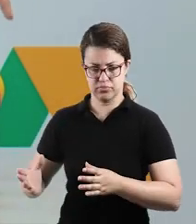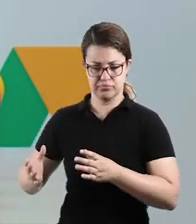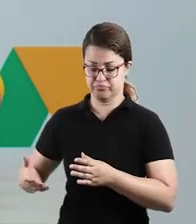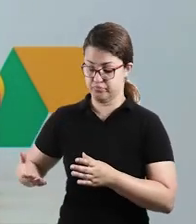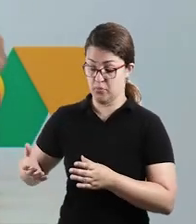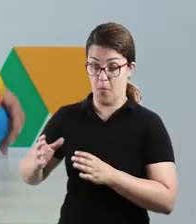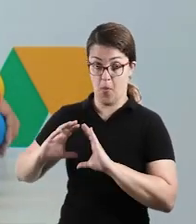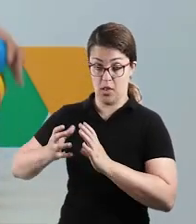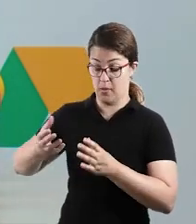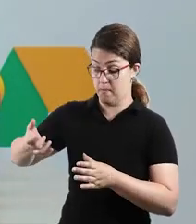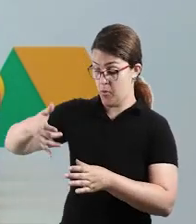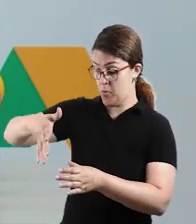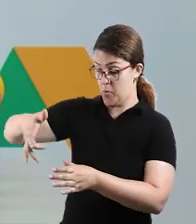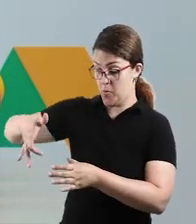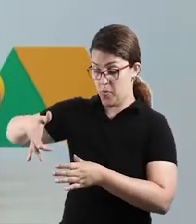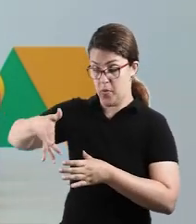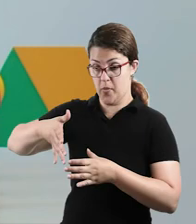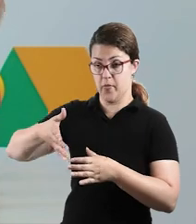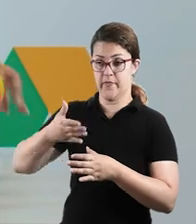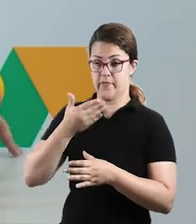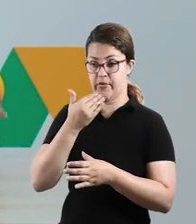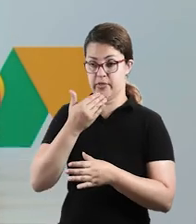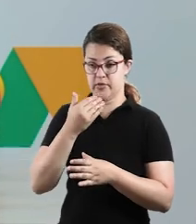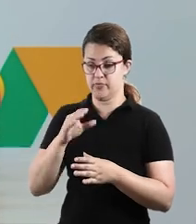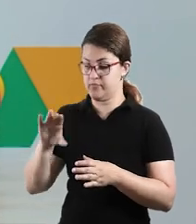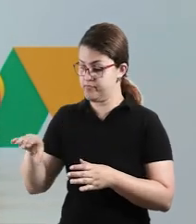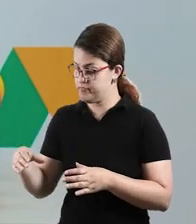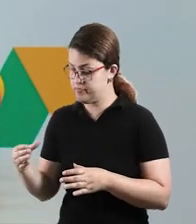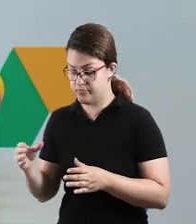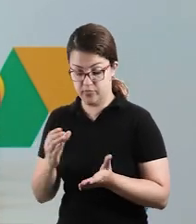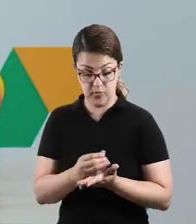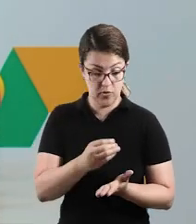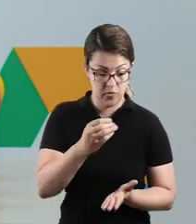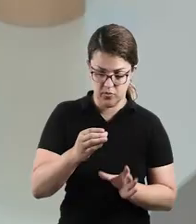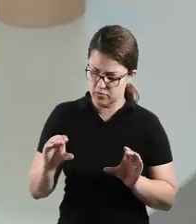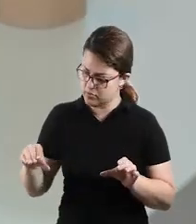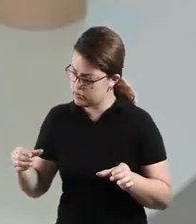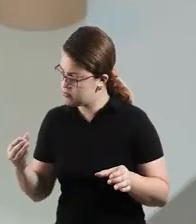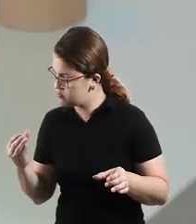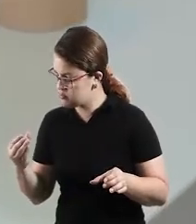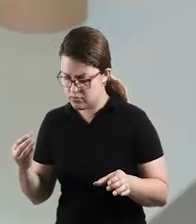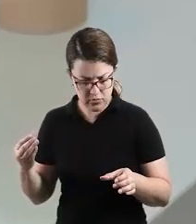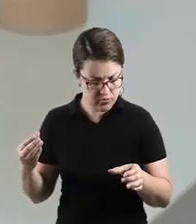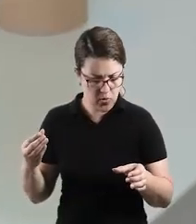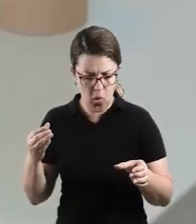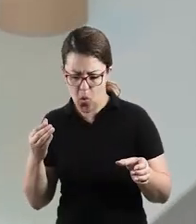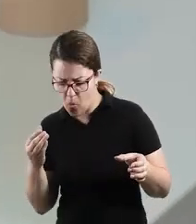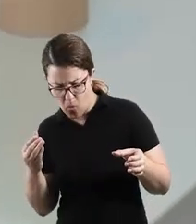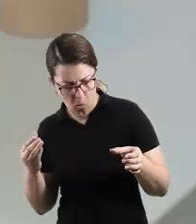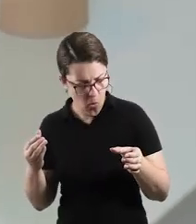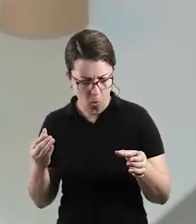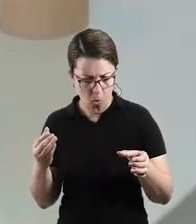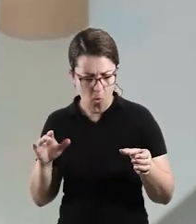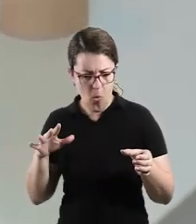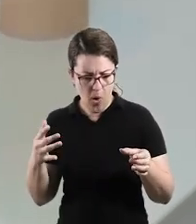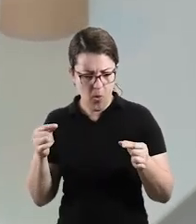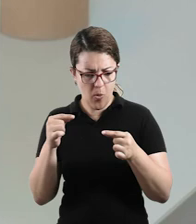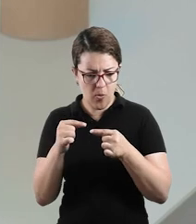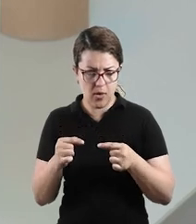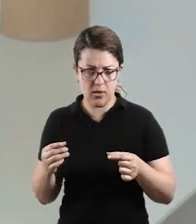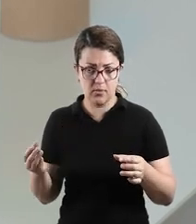algum lugar que você tenha as bolinhas fácil, para que a criança possa olhar, procurar onde está a letrinha que